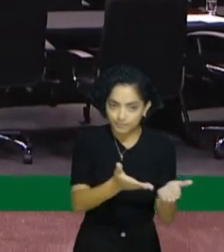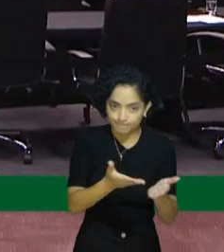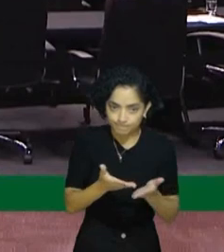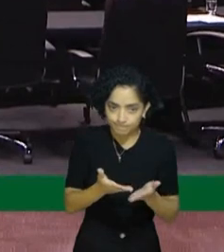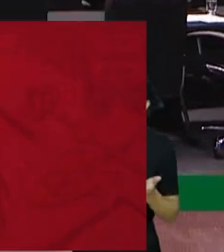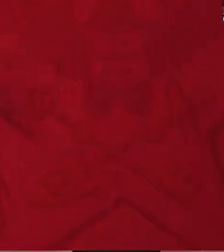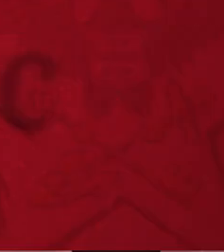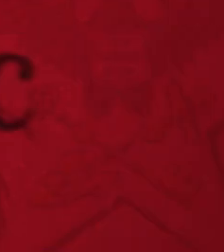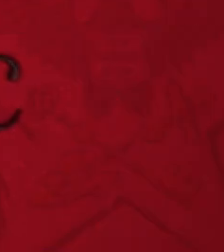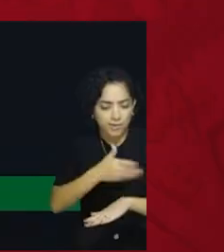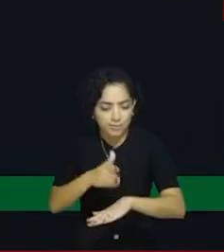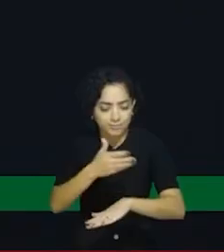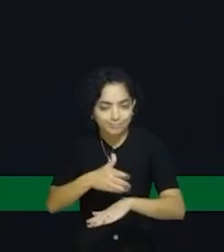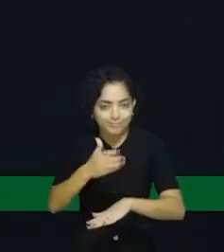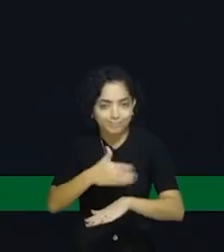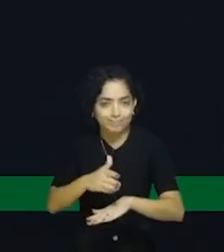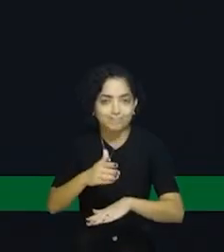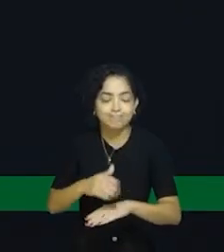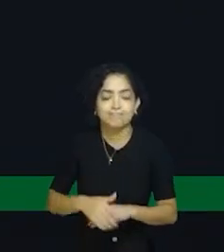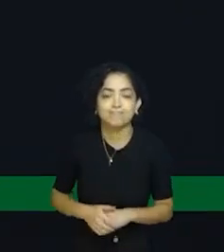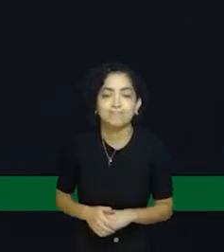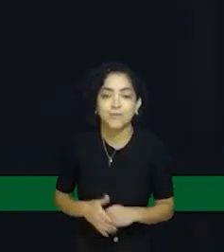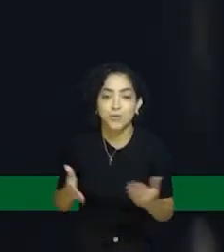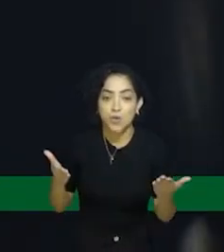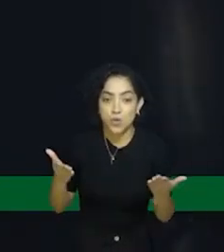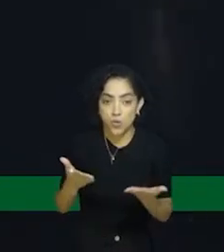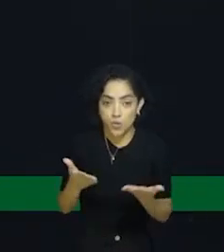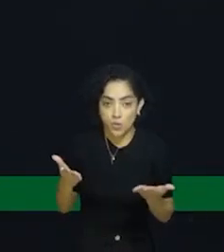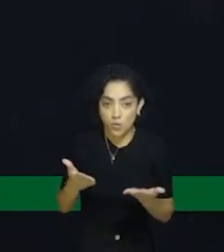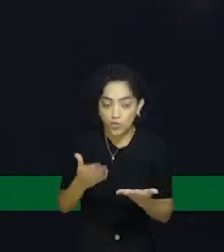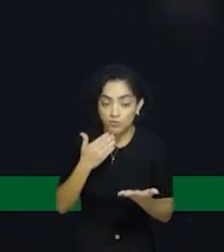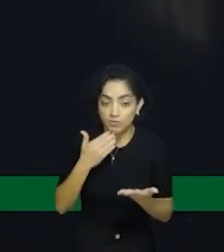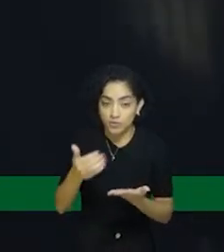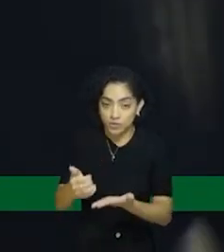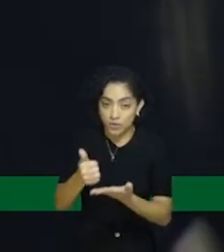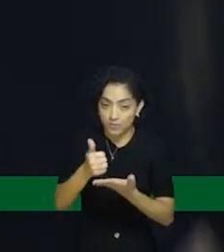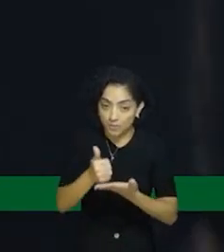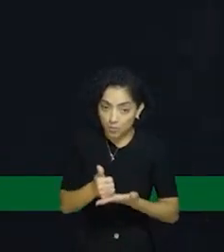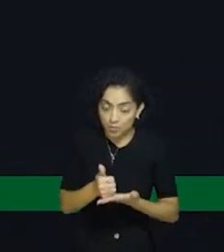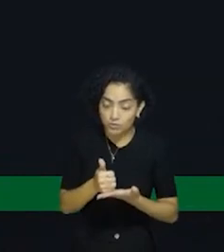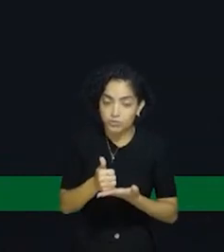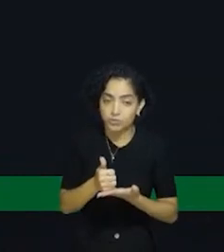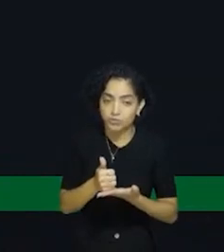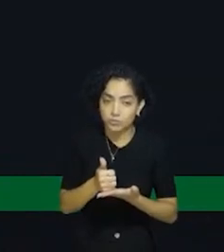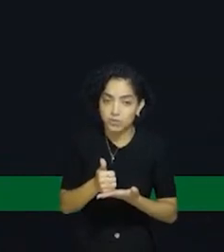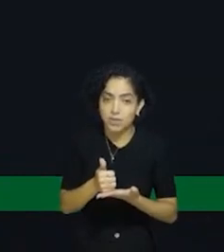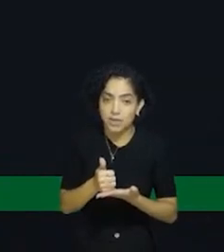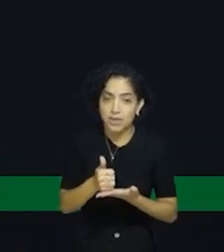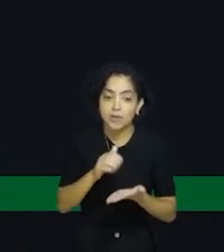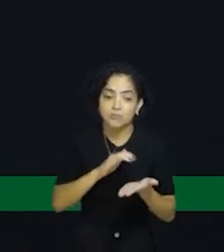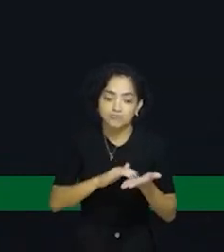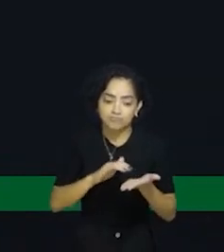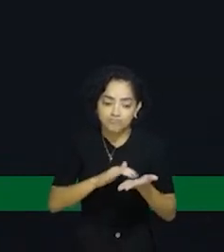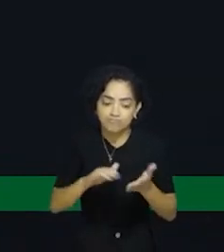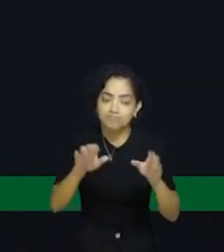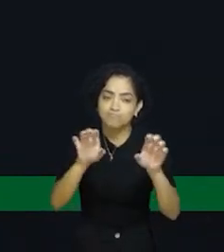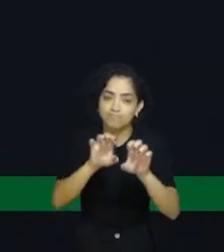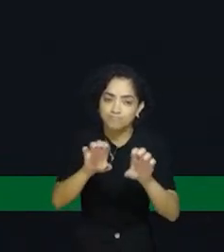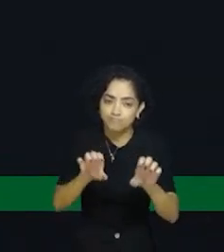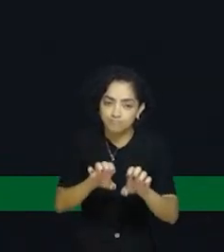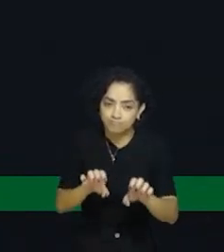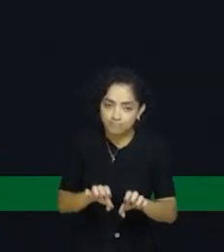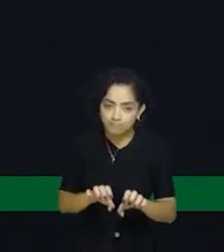rodovia Ulisses Gaboardi. Hoje, nossa entidade vem pedir apoio de reforço junto ao secretário de Infraestrutura, Jerry